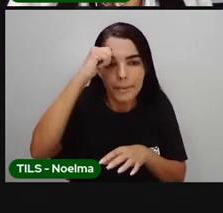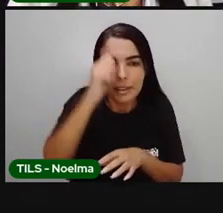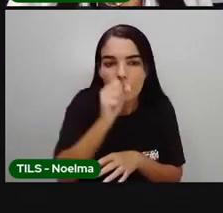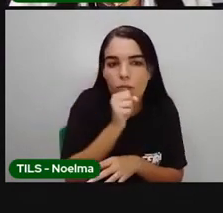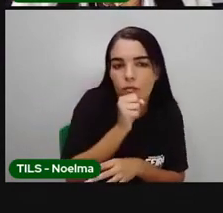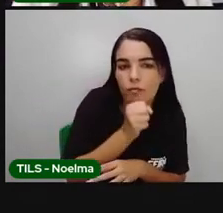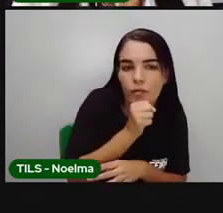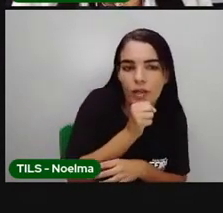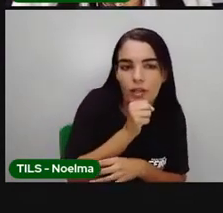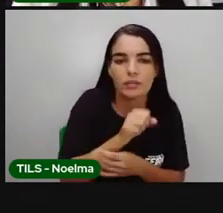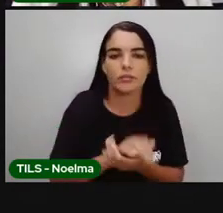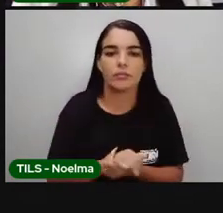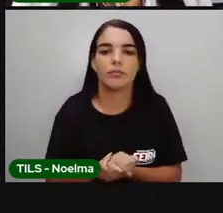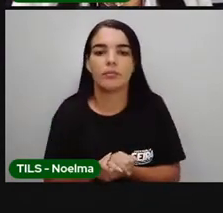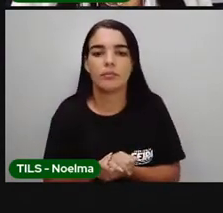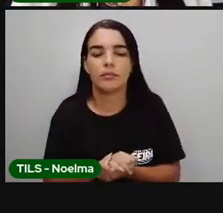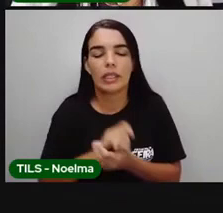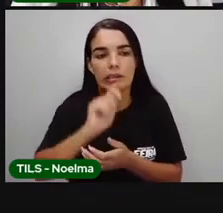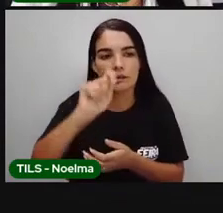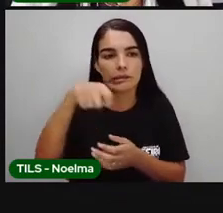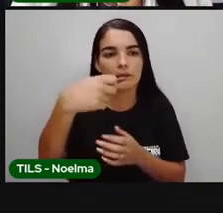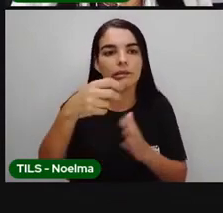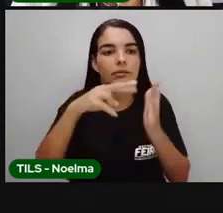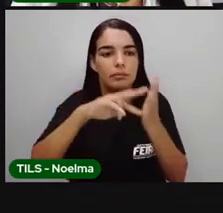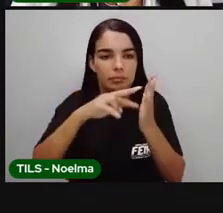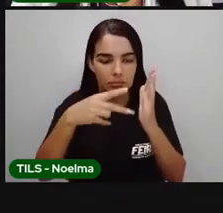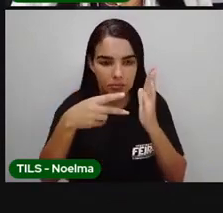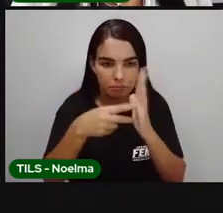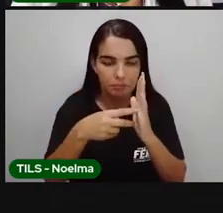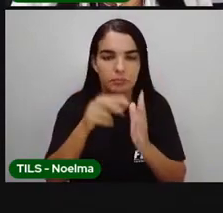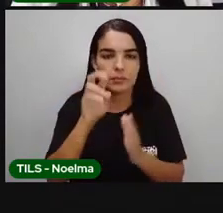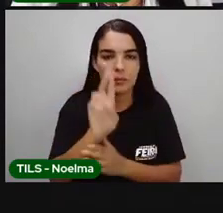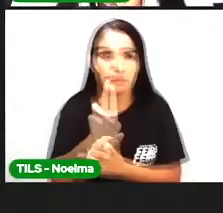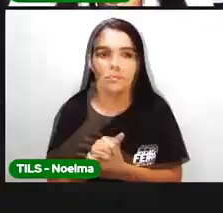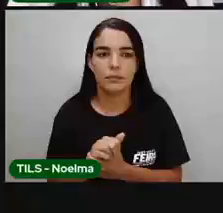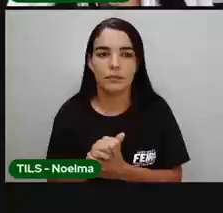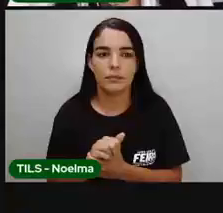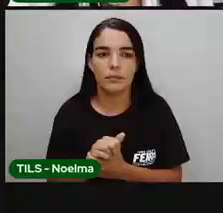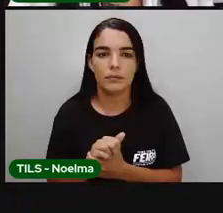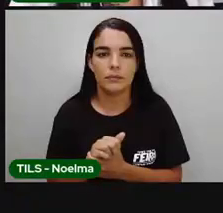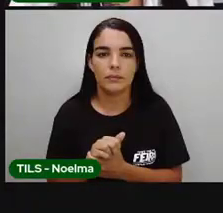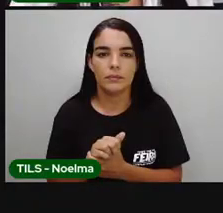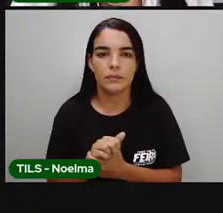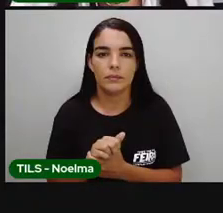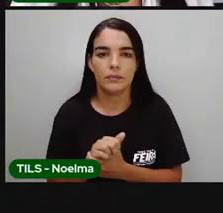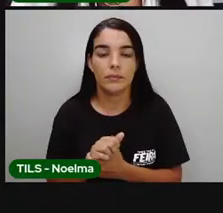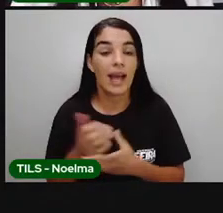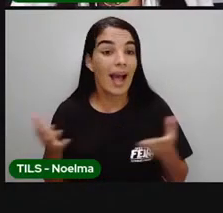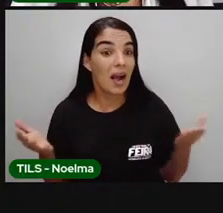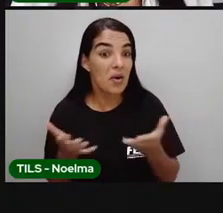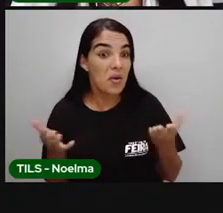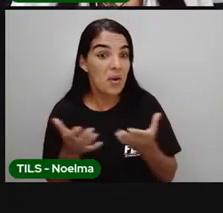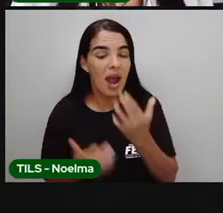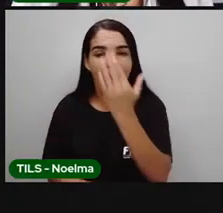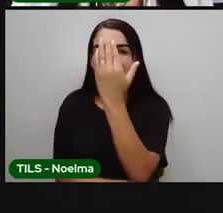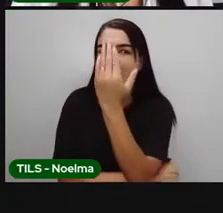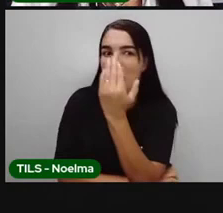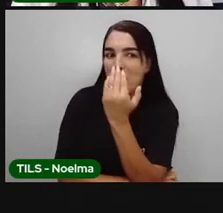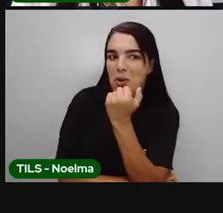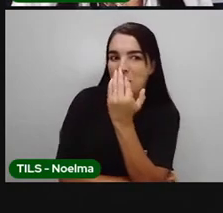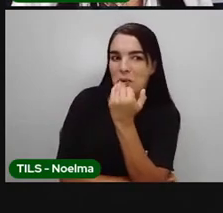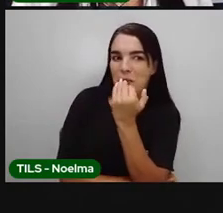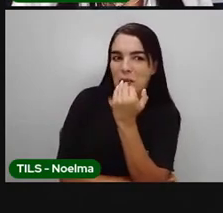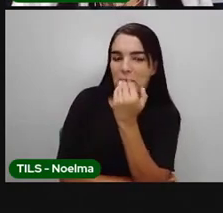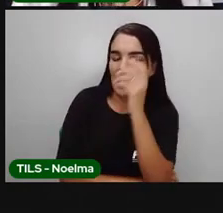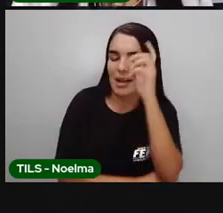preto velho, ó. É o símbolo da religião Umbanda. E a culinária, a culinária